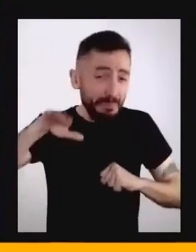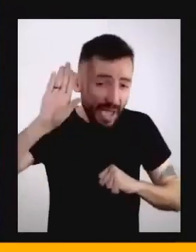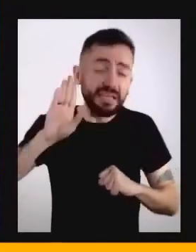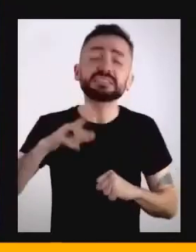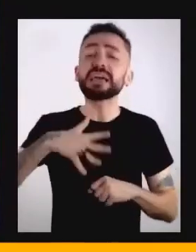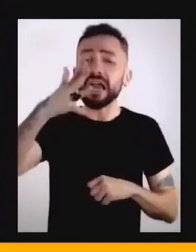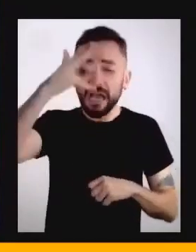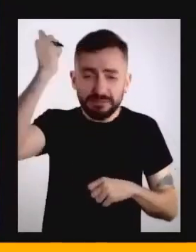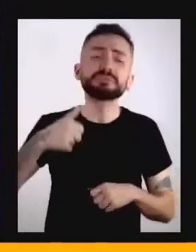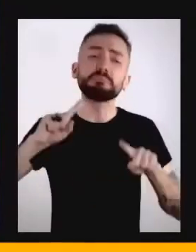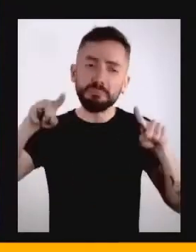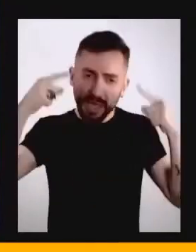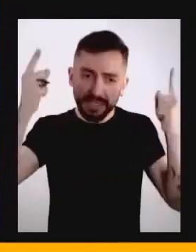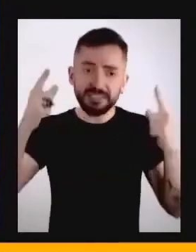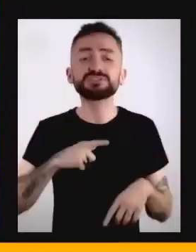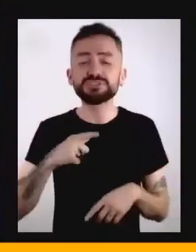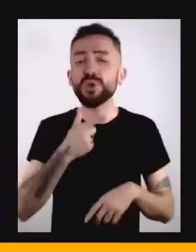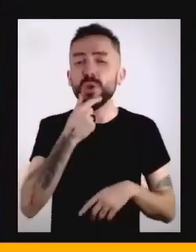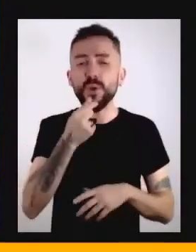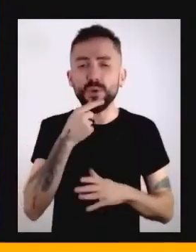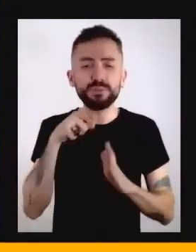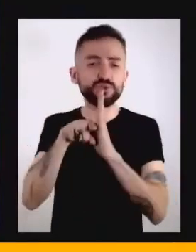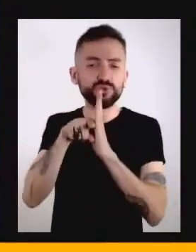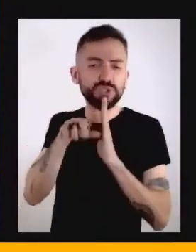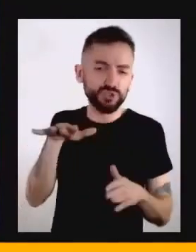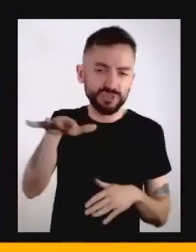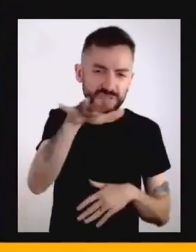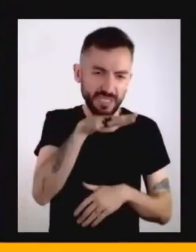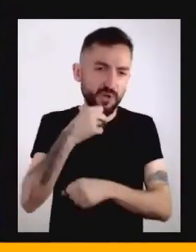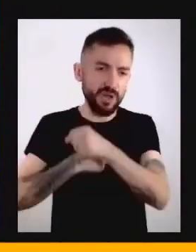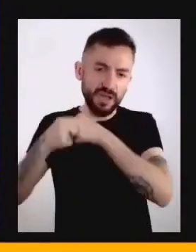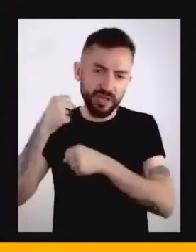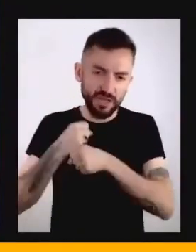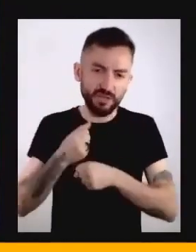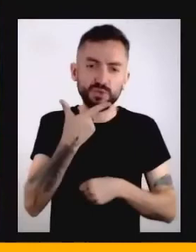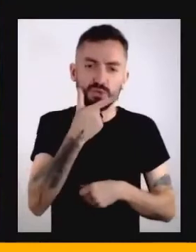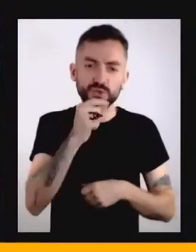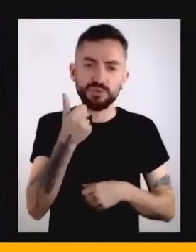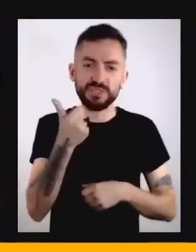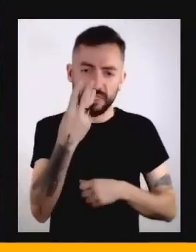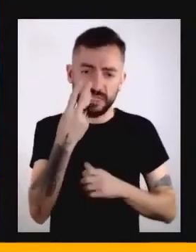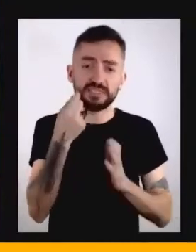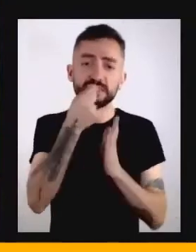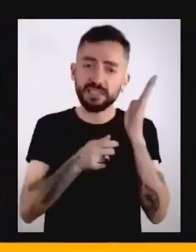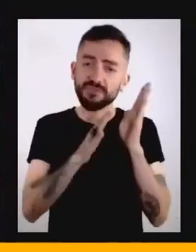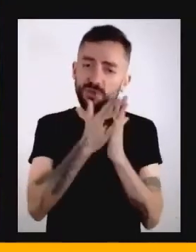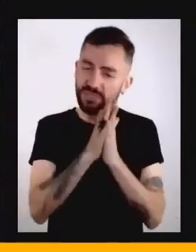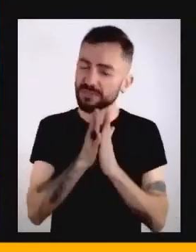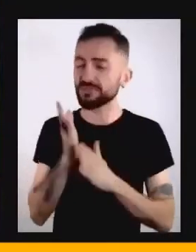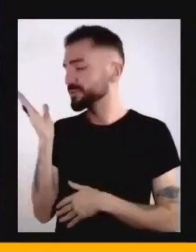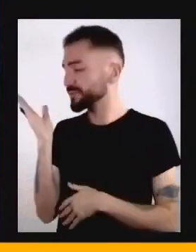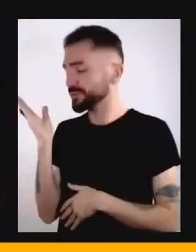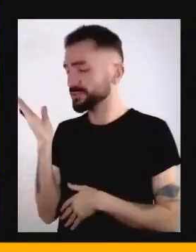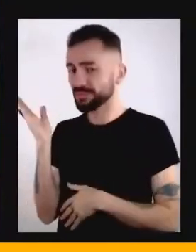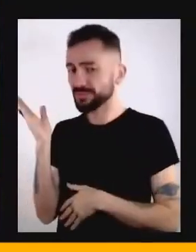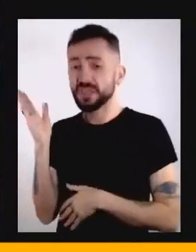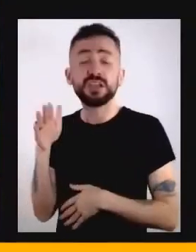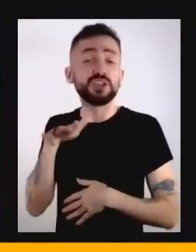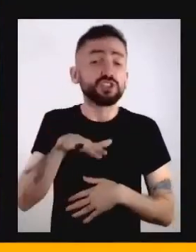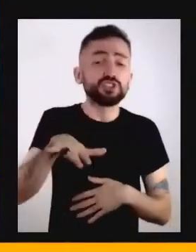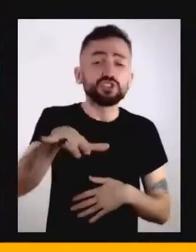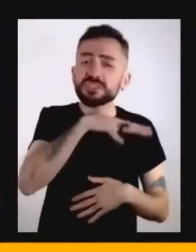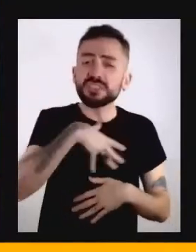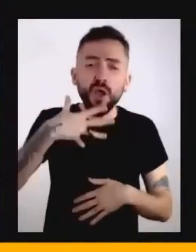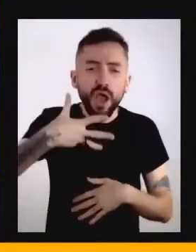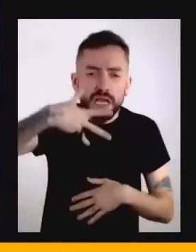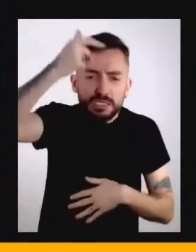alemão Hartmut Rosa, ele escreveu em 2013 esse livro que chama Social Acceleration, ou aceleração social,